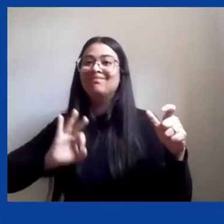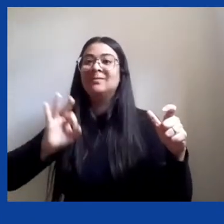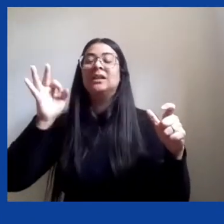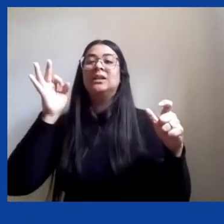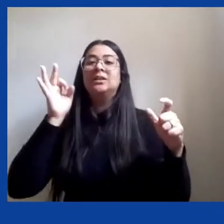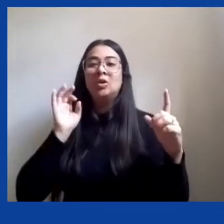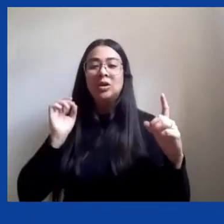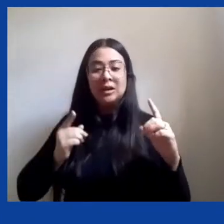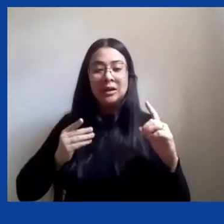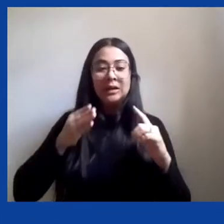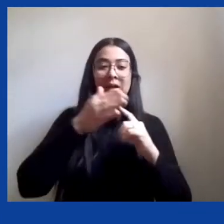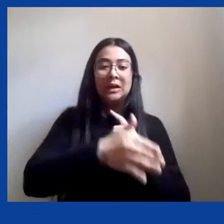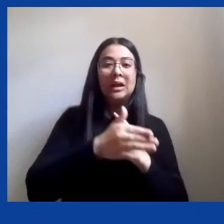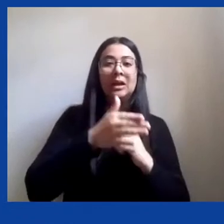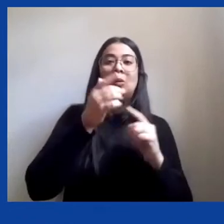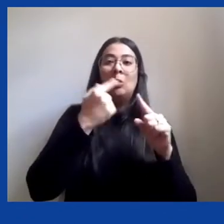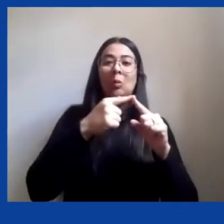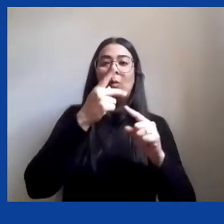violência.